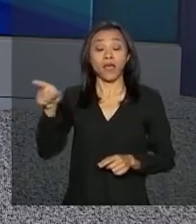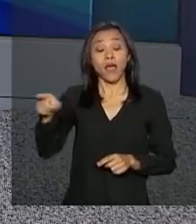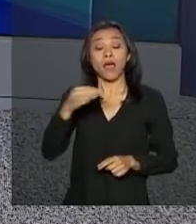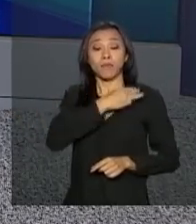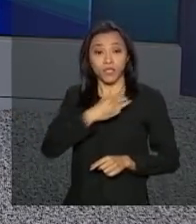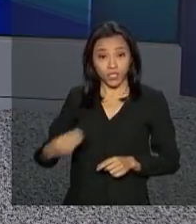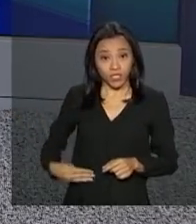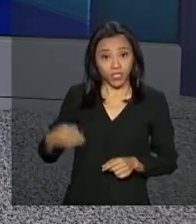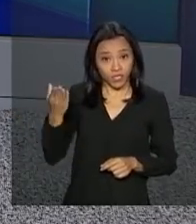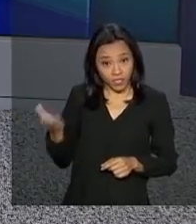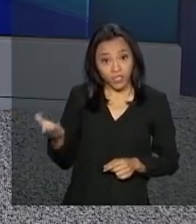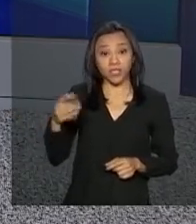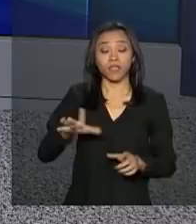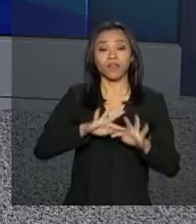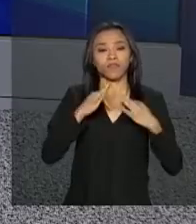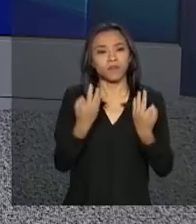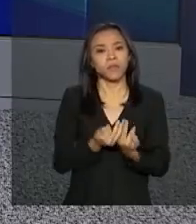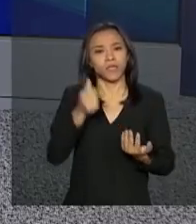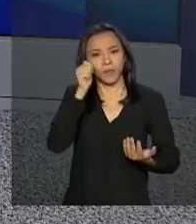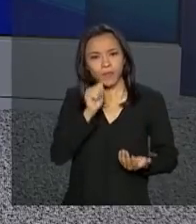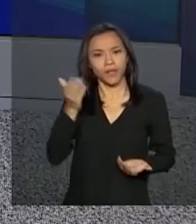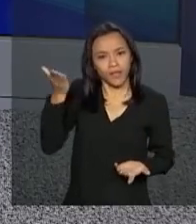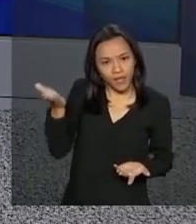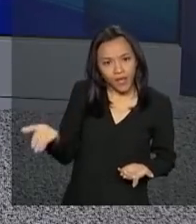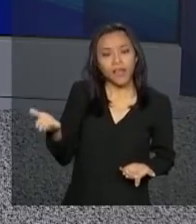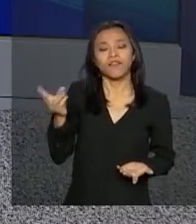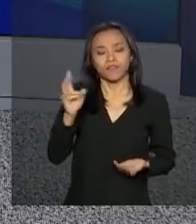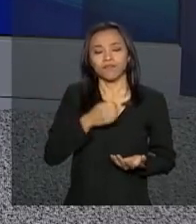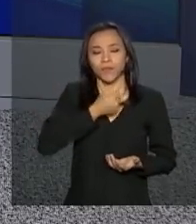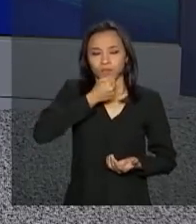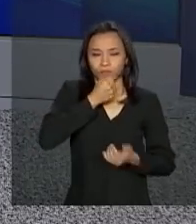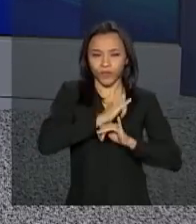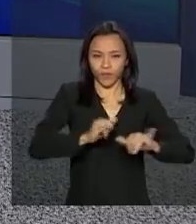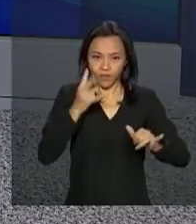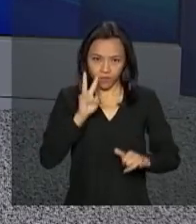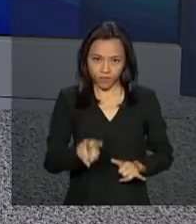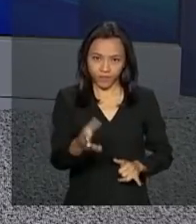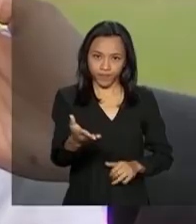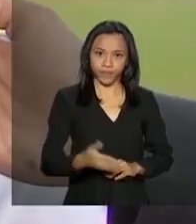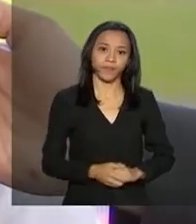Família e Direitos Humanos, Damaris Alves, falou com a imprensa. Vamos ver.